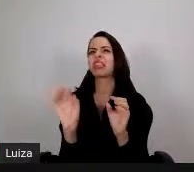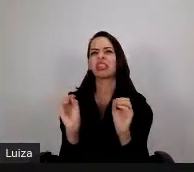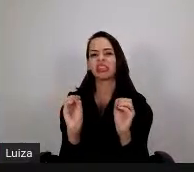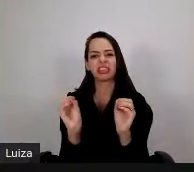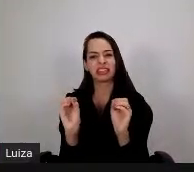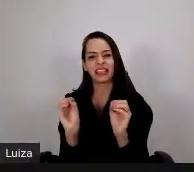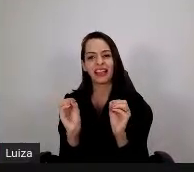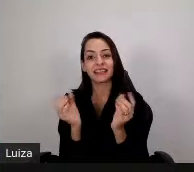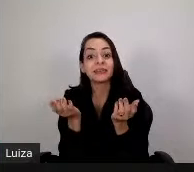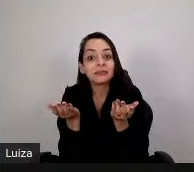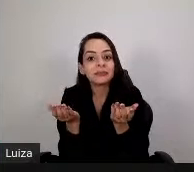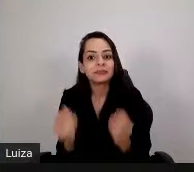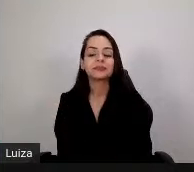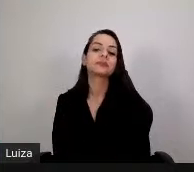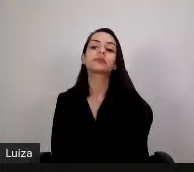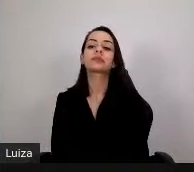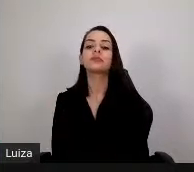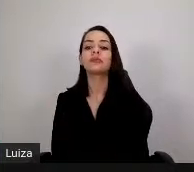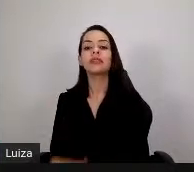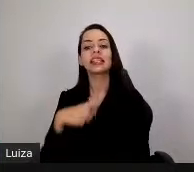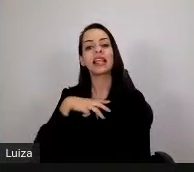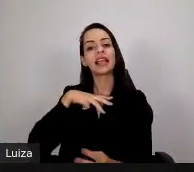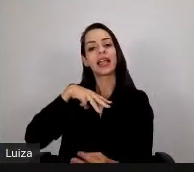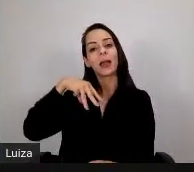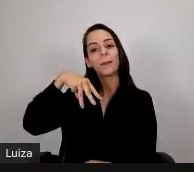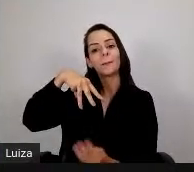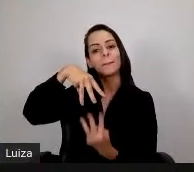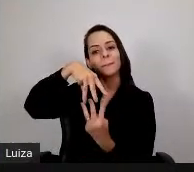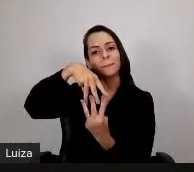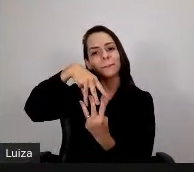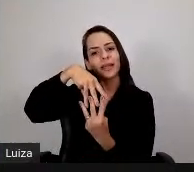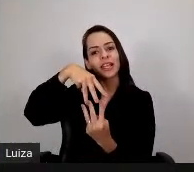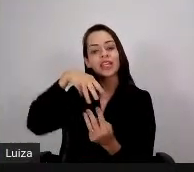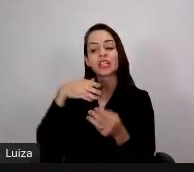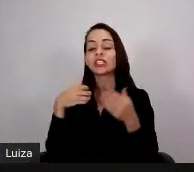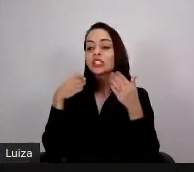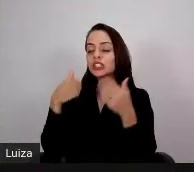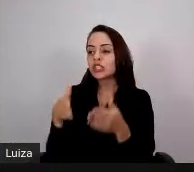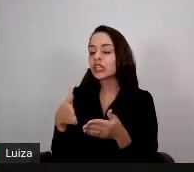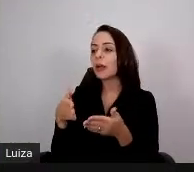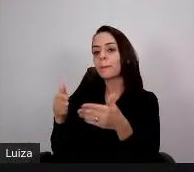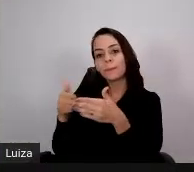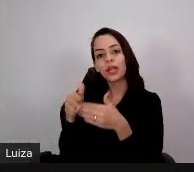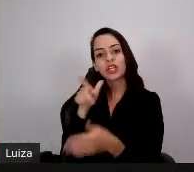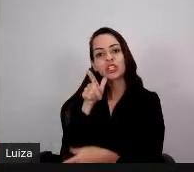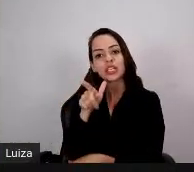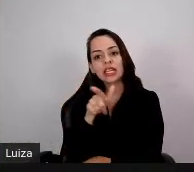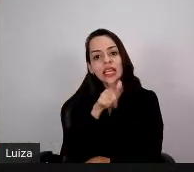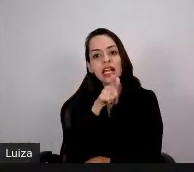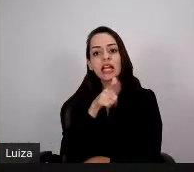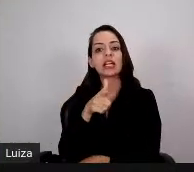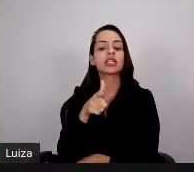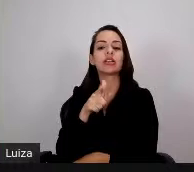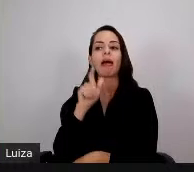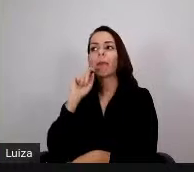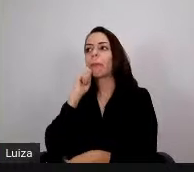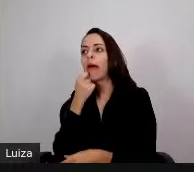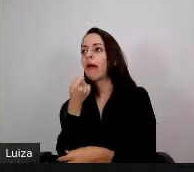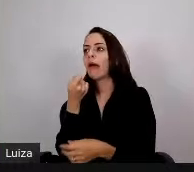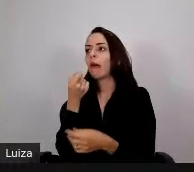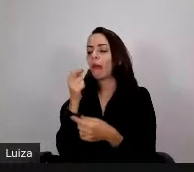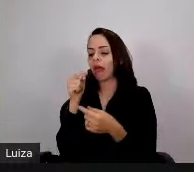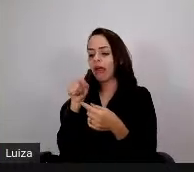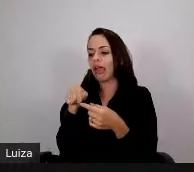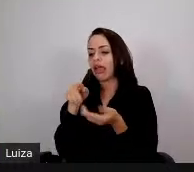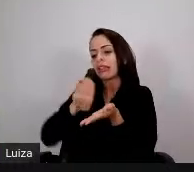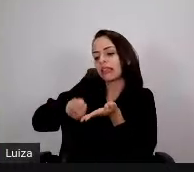McDonald's e fala que quer um Big Mac sem picles, né, e com pão sem gergelim, ou seja, é uma geração que